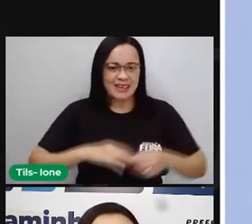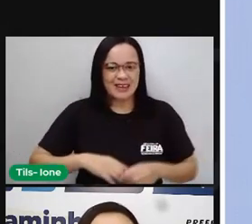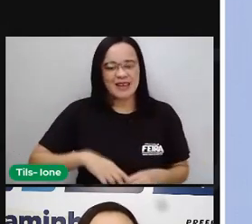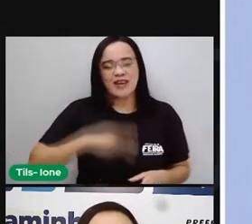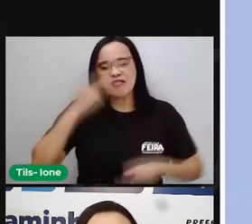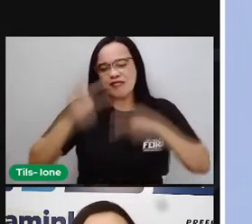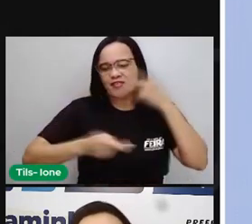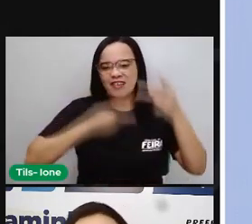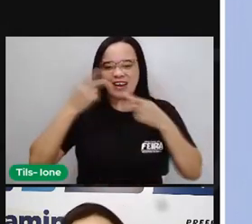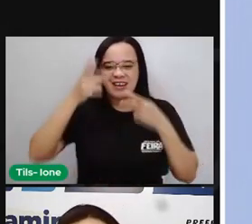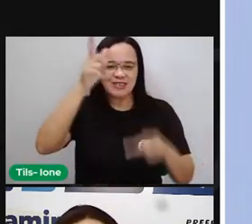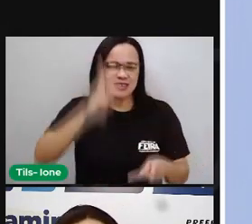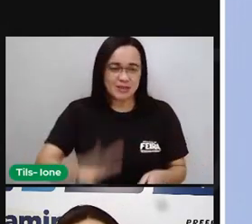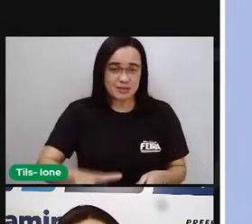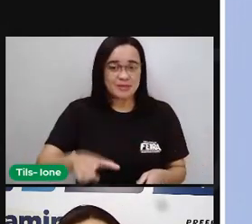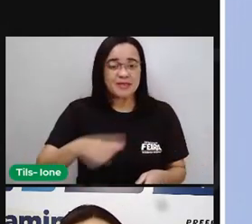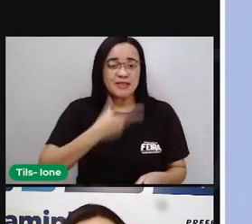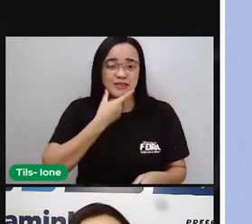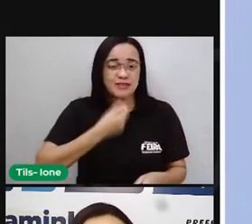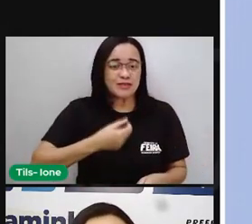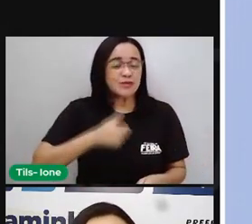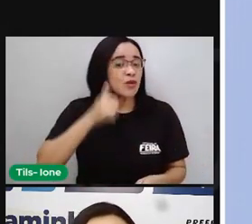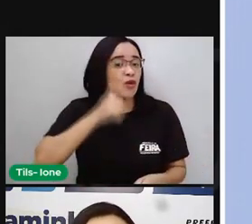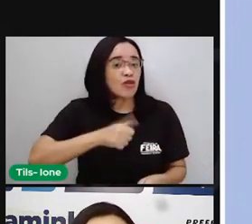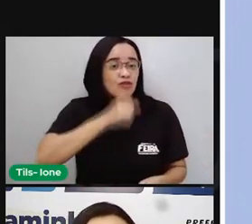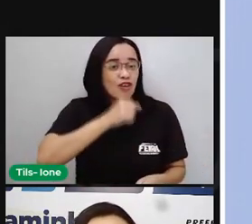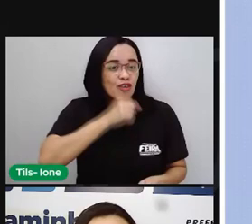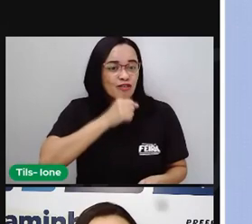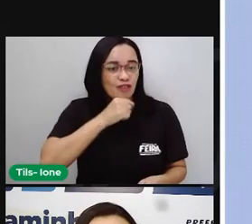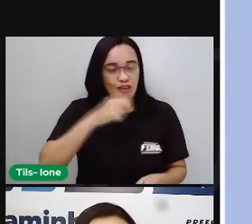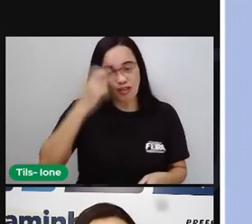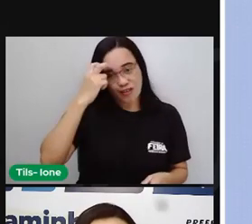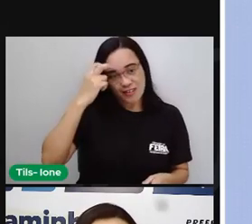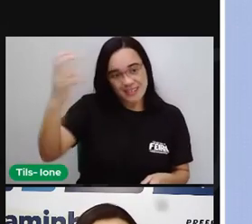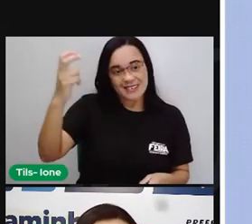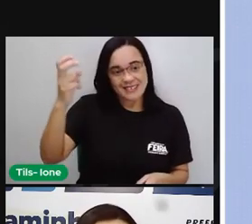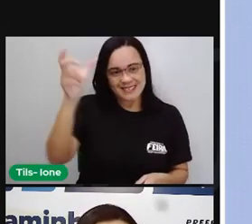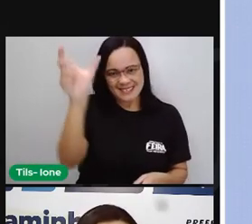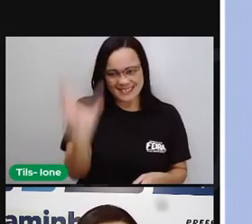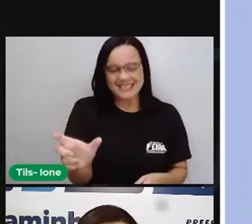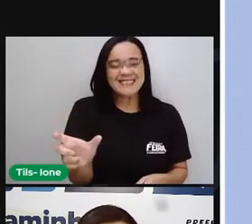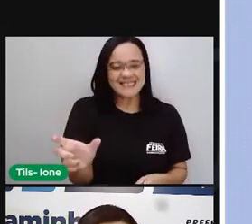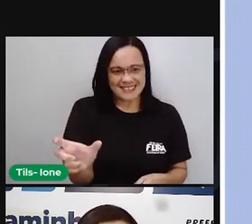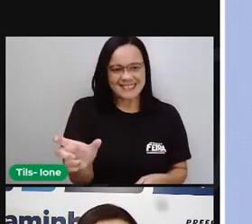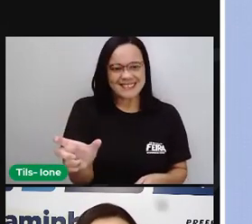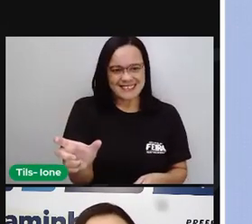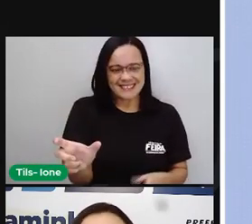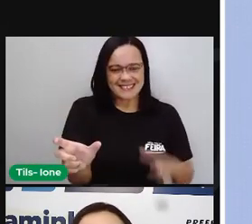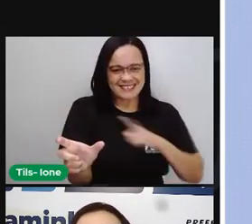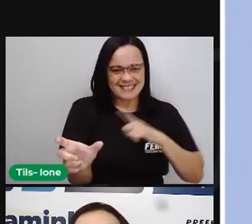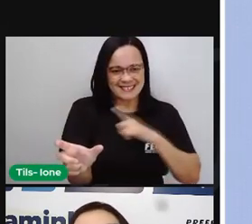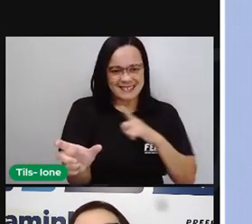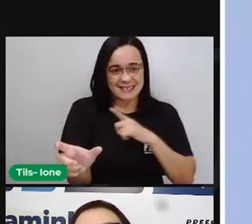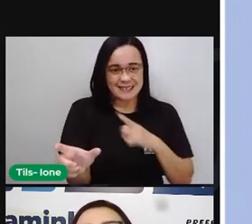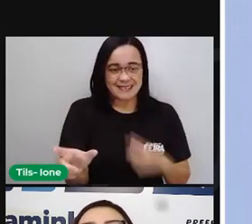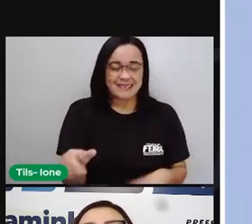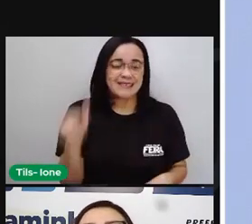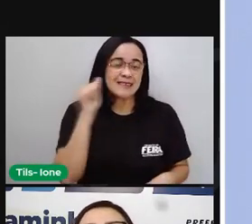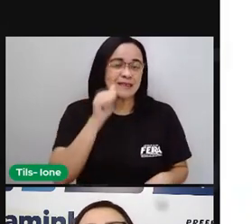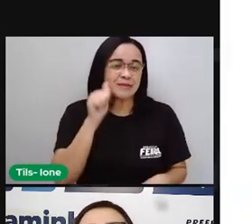é uma sábia mulher. E esse poema aí foi escrito por Thalita em 2017.